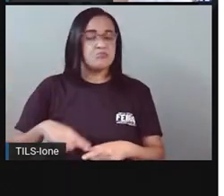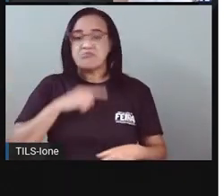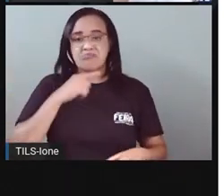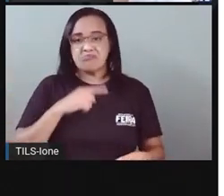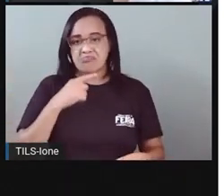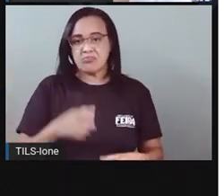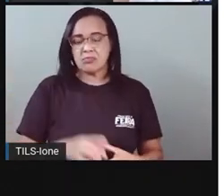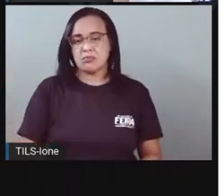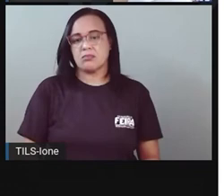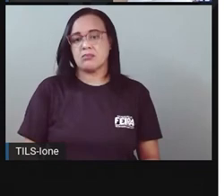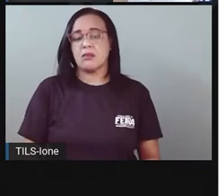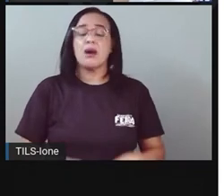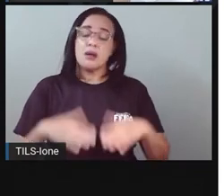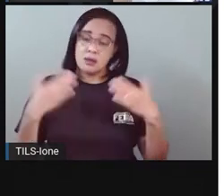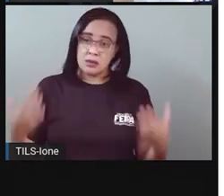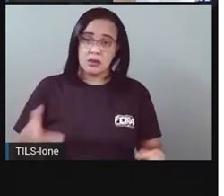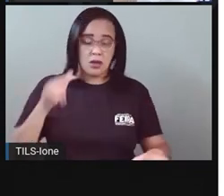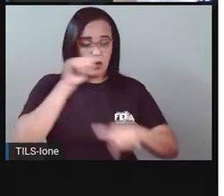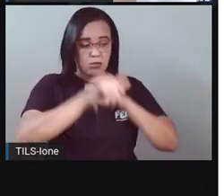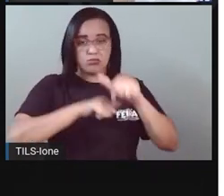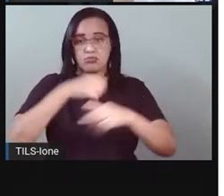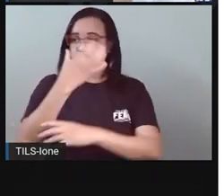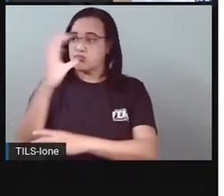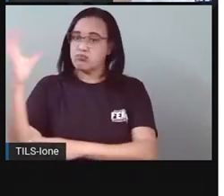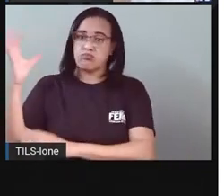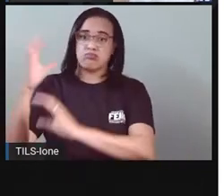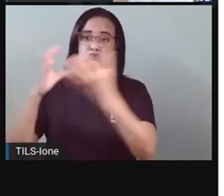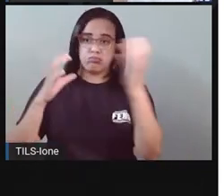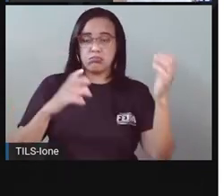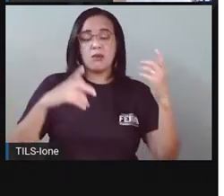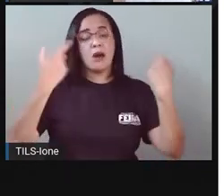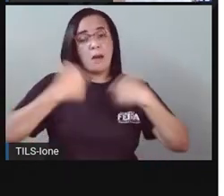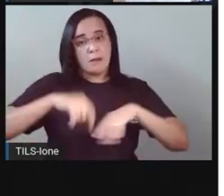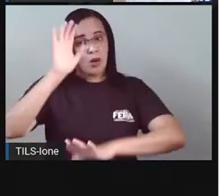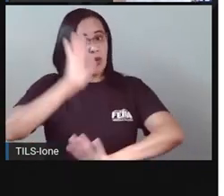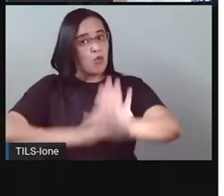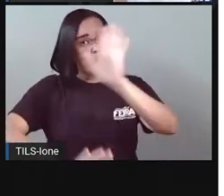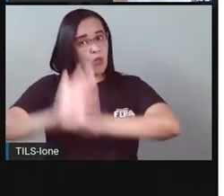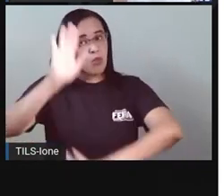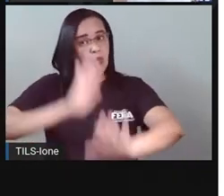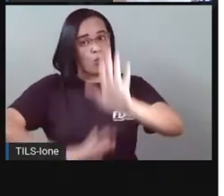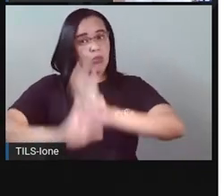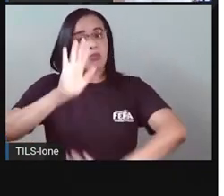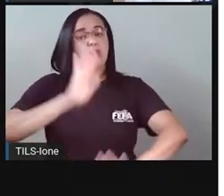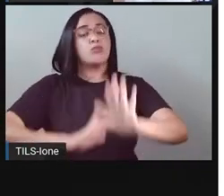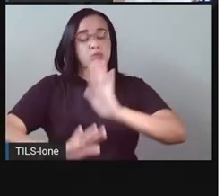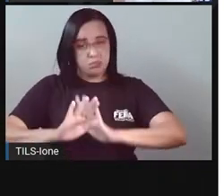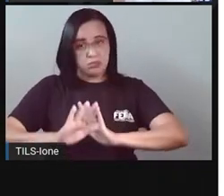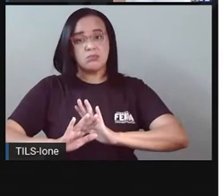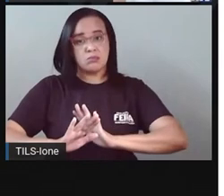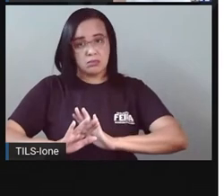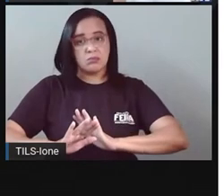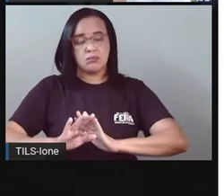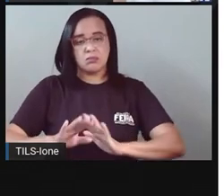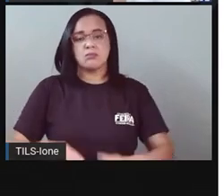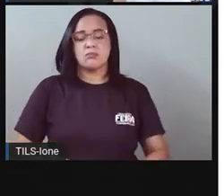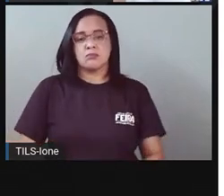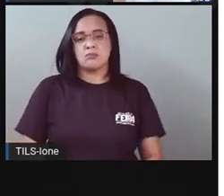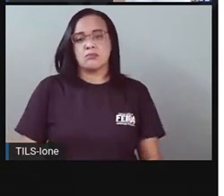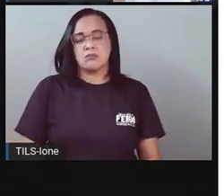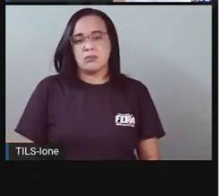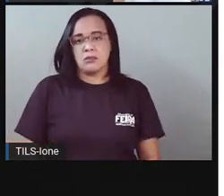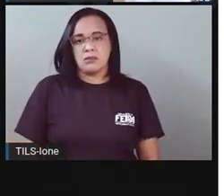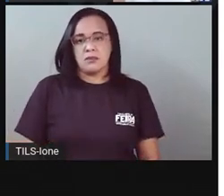isso é um fenômeno Da natureza? E a gente precisa ter Bastante cuidado Aí com relação A natureza Com relação A essas coisas Tá?